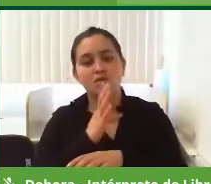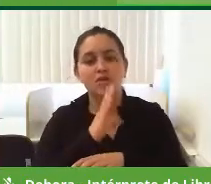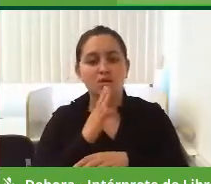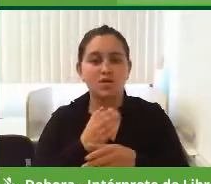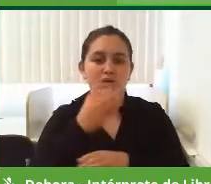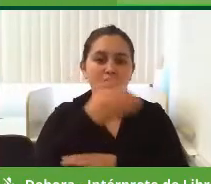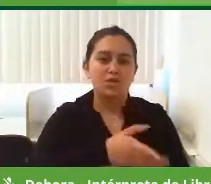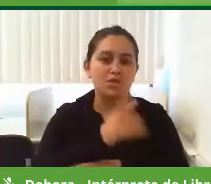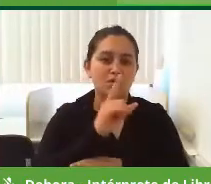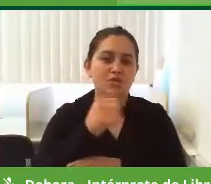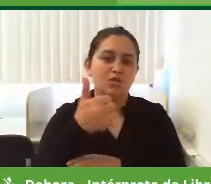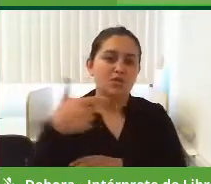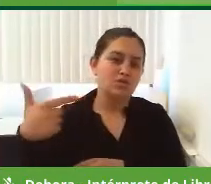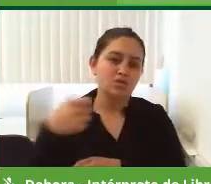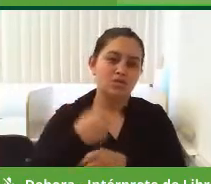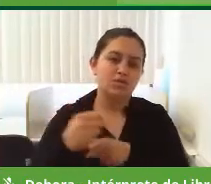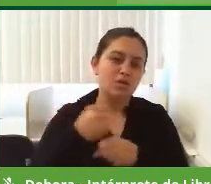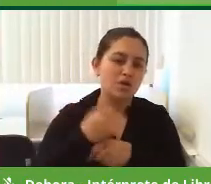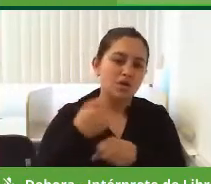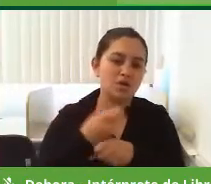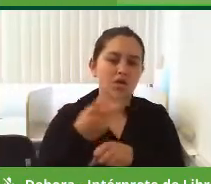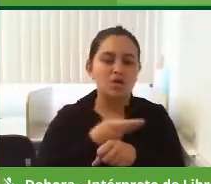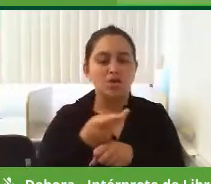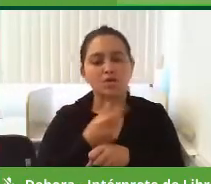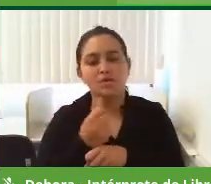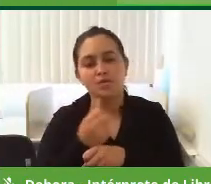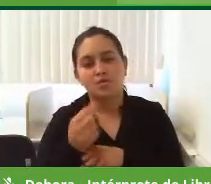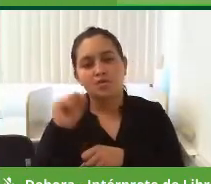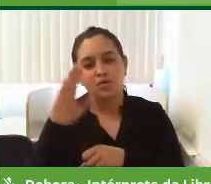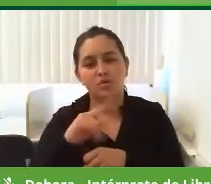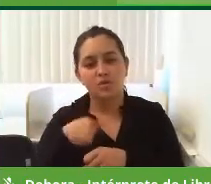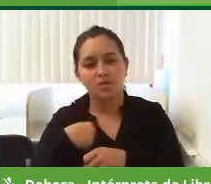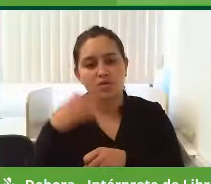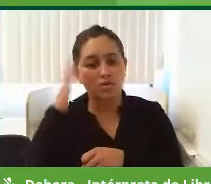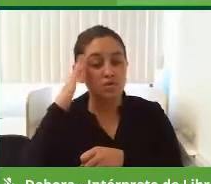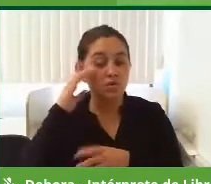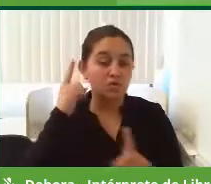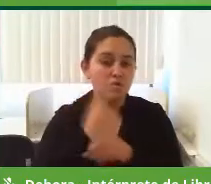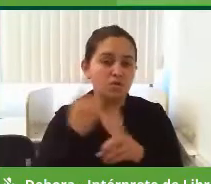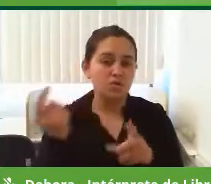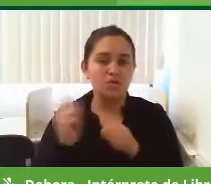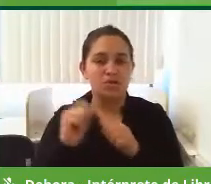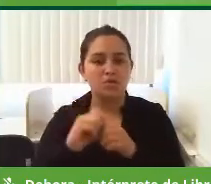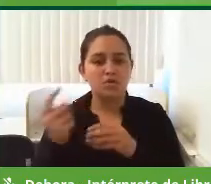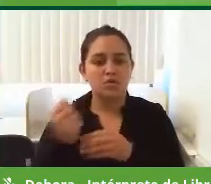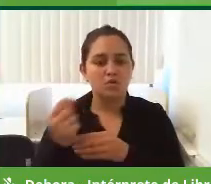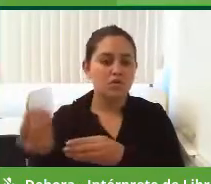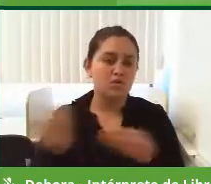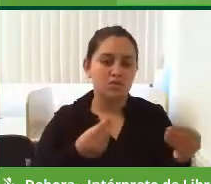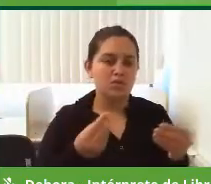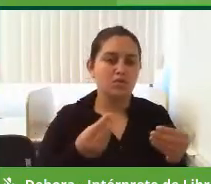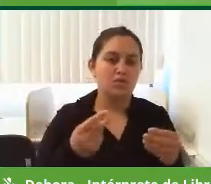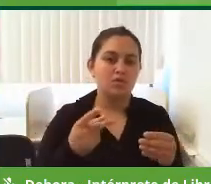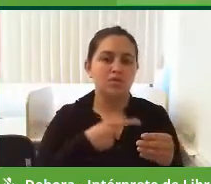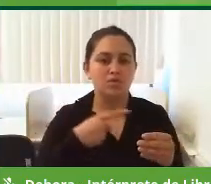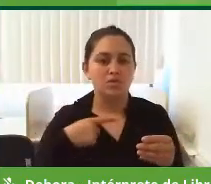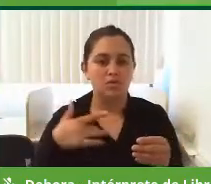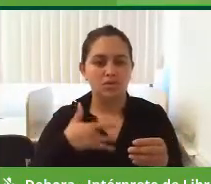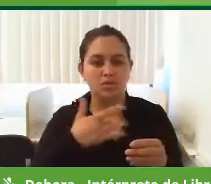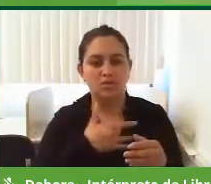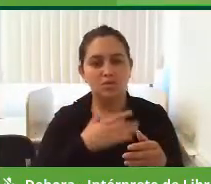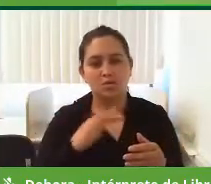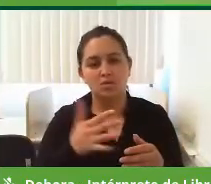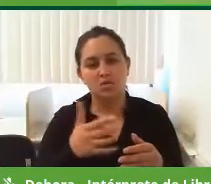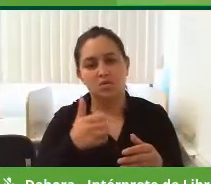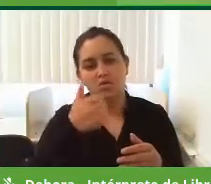viajei para 12 anos buscando recursos para São Bento, eu sendo encontrar o recurso para trazer o dinheiro para fazer esse posto de saúde que vai custar em